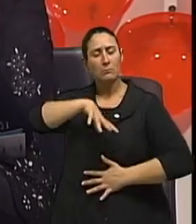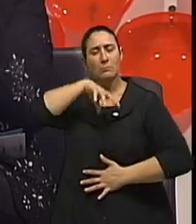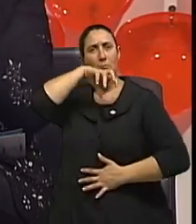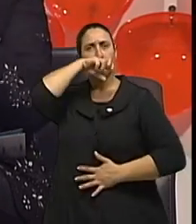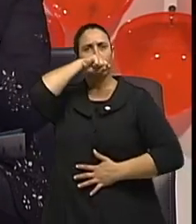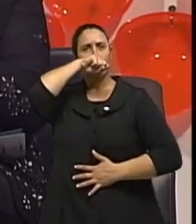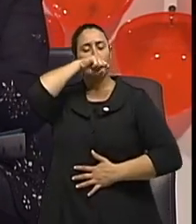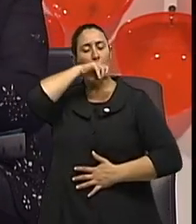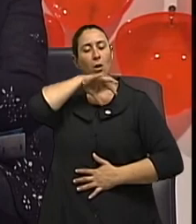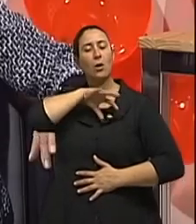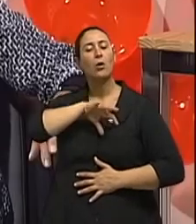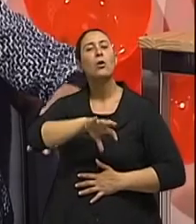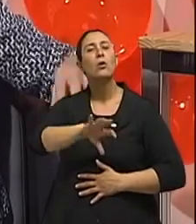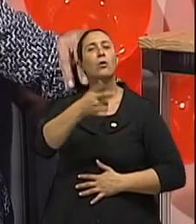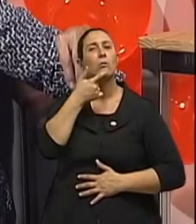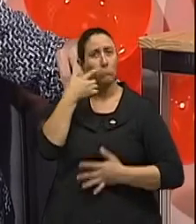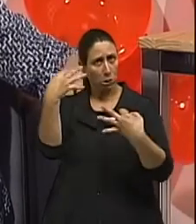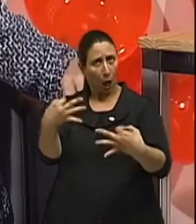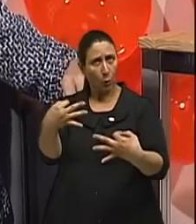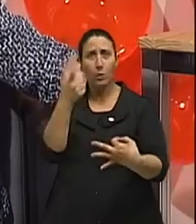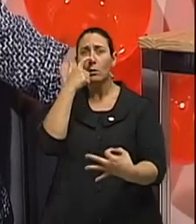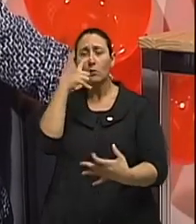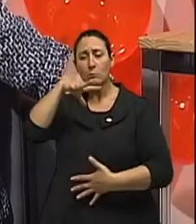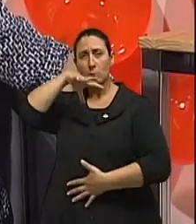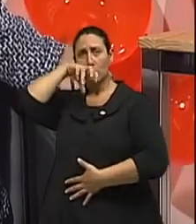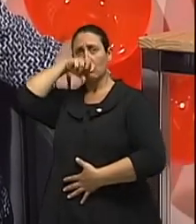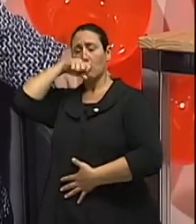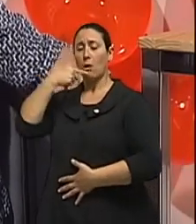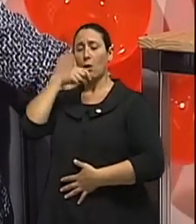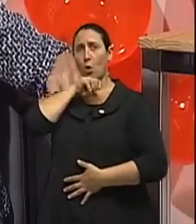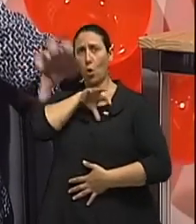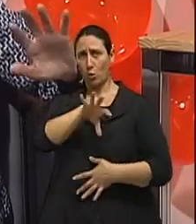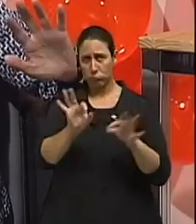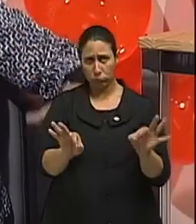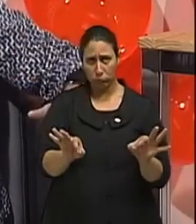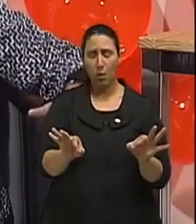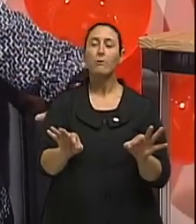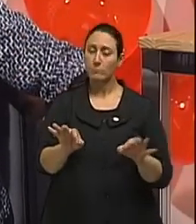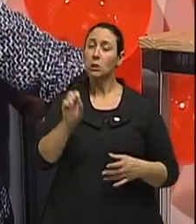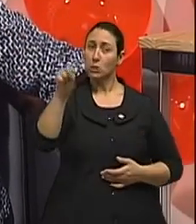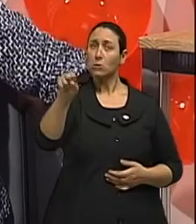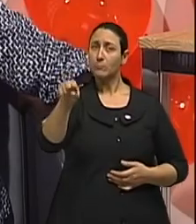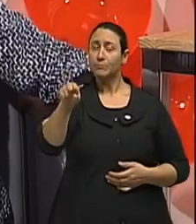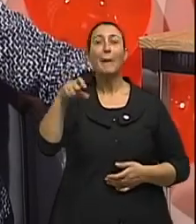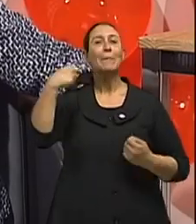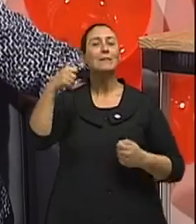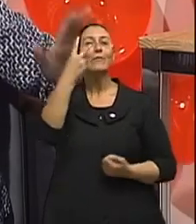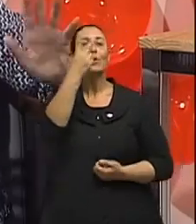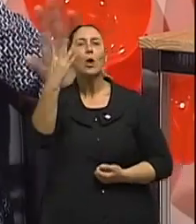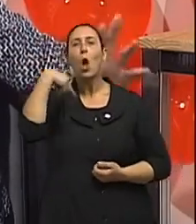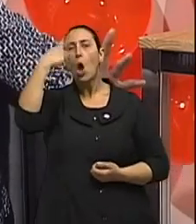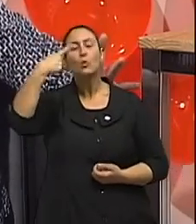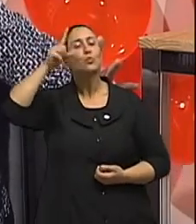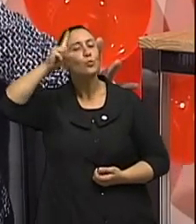e solta pela boca. É isso, doutora? É. Fisiologicamente, nós queremos fazer a respiração, a mesma respiração, 24 horas por dia.